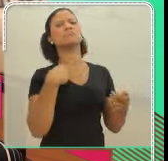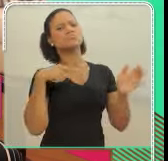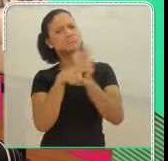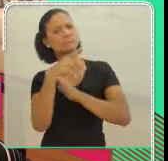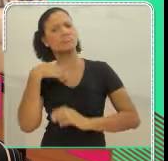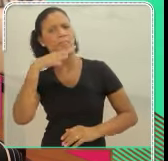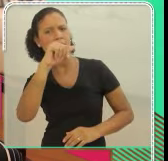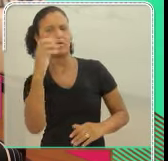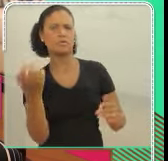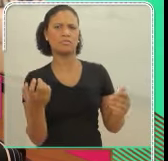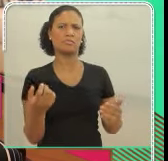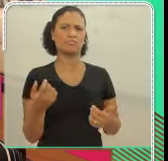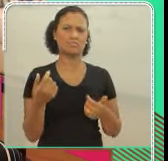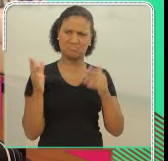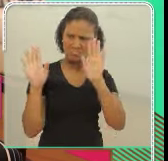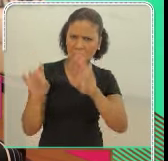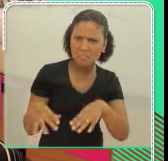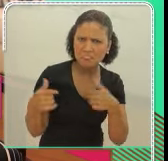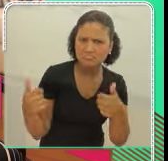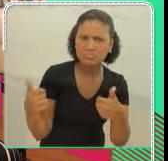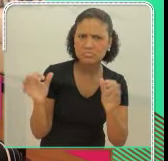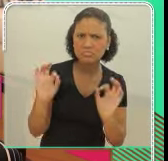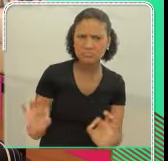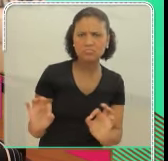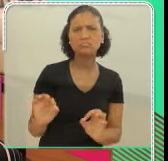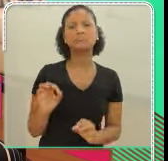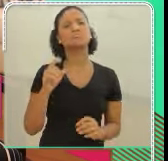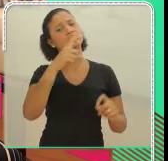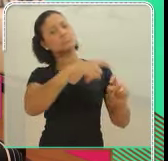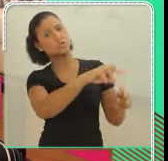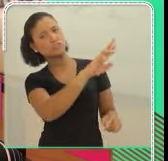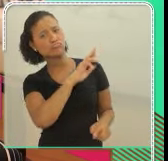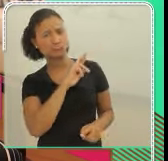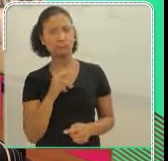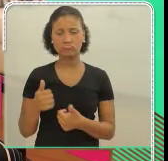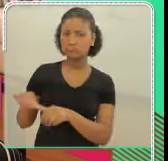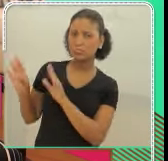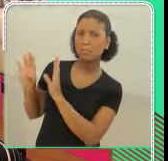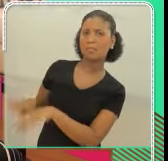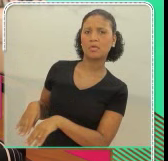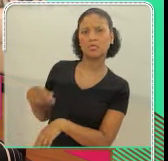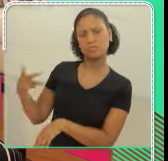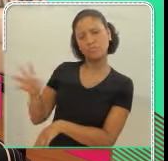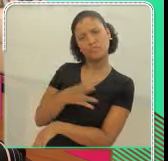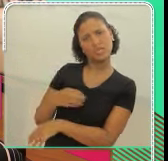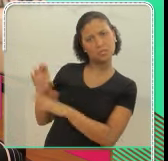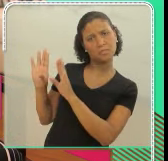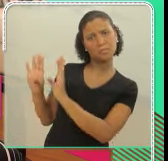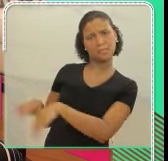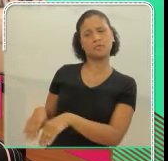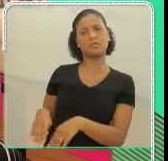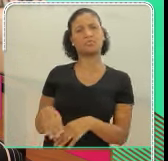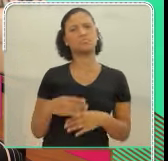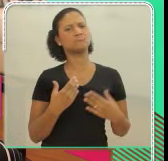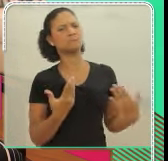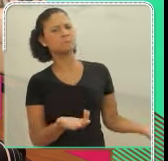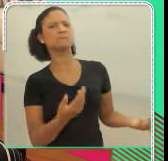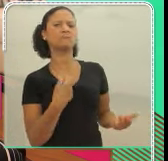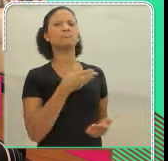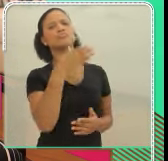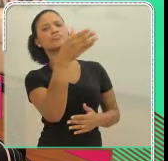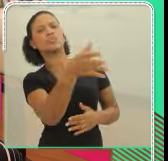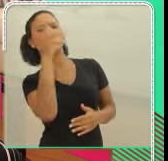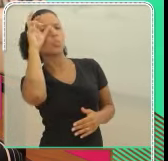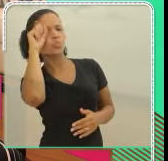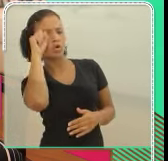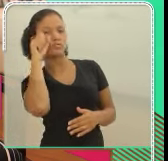Está tudo bem, sua filha está bem. Aí fui para o quarto, isso foi à noite, no dia seguinte de manhã, veio o pediatra, o